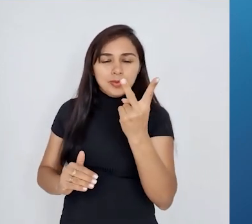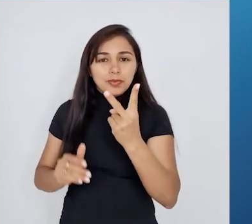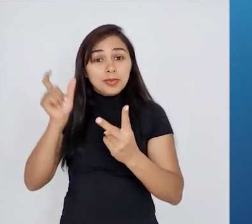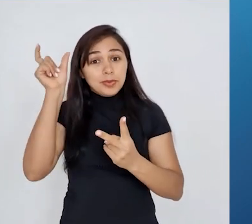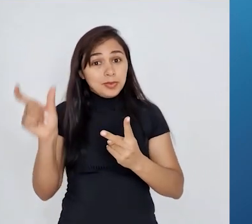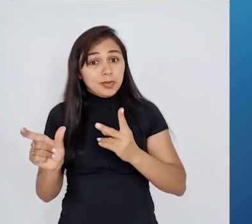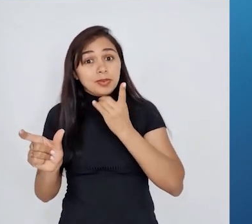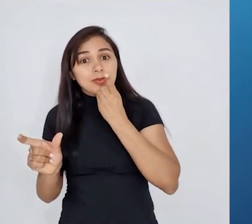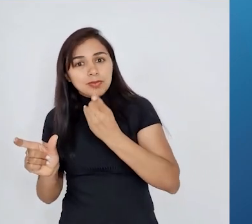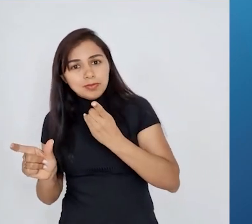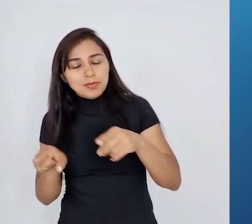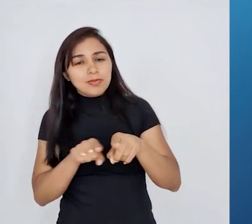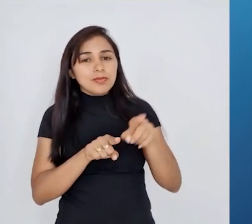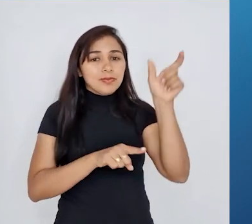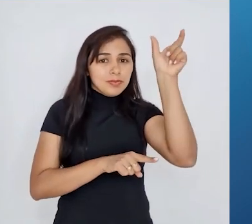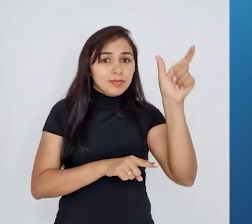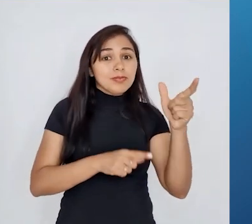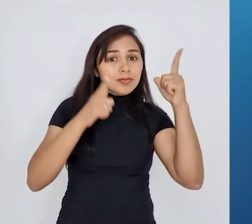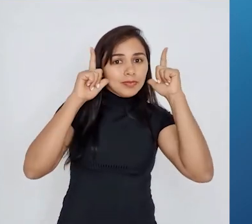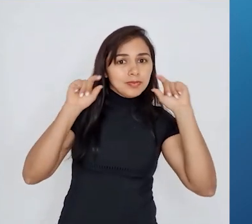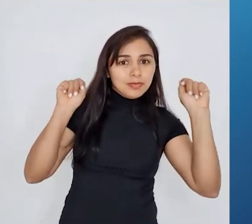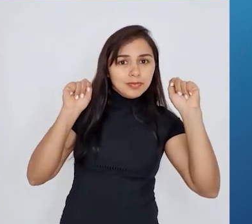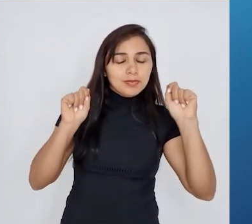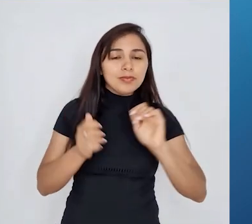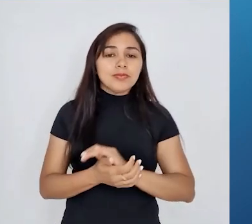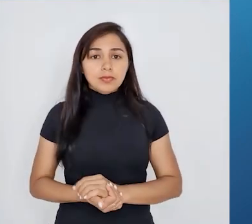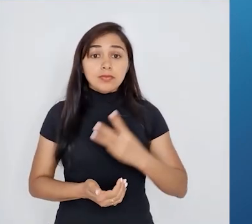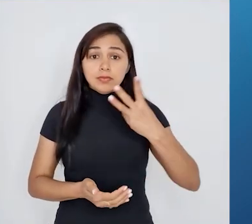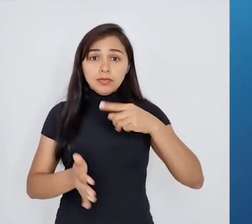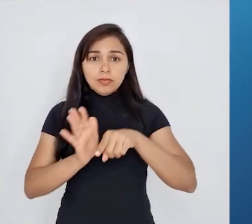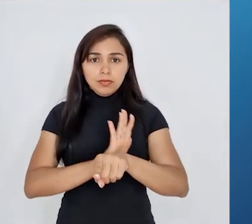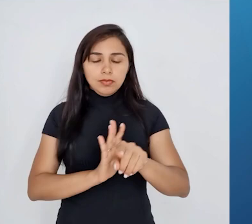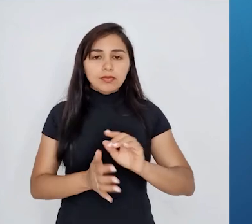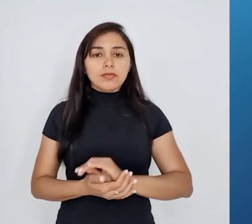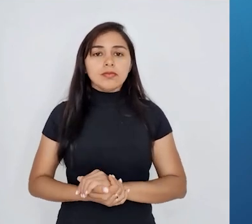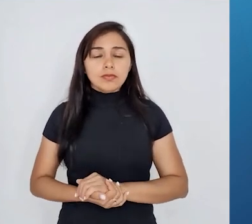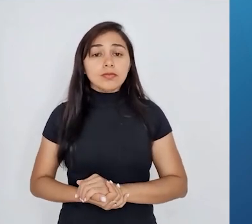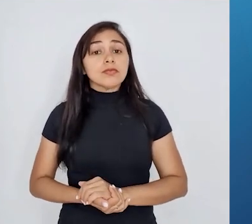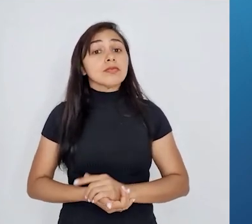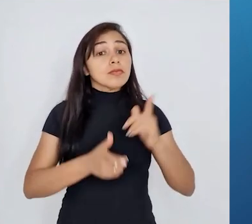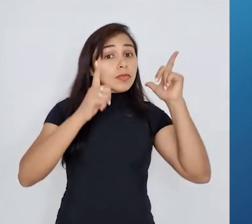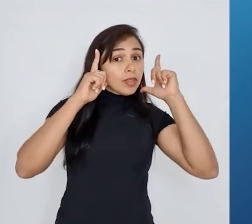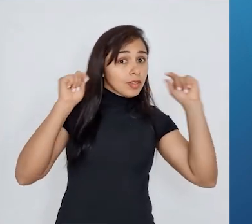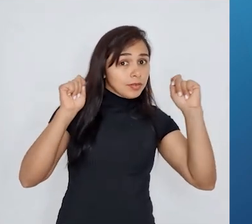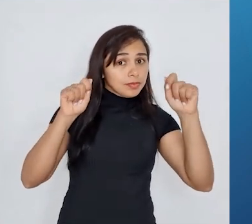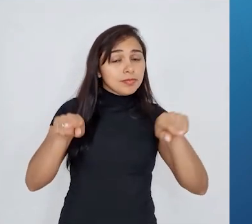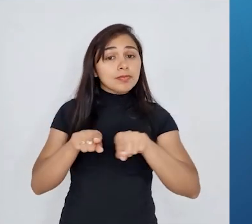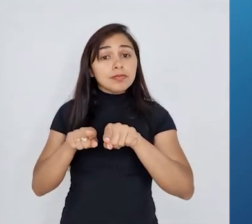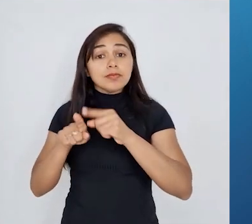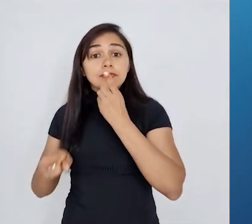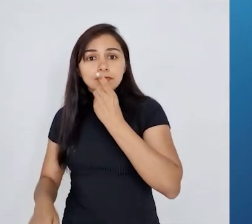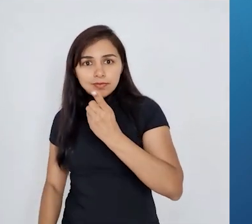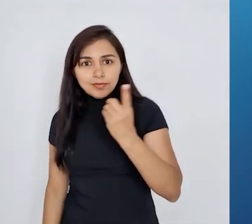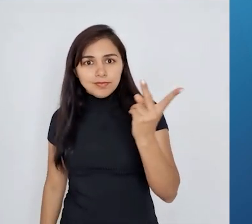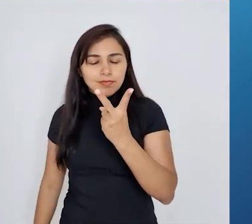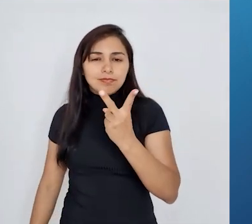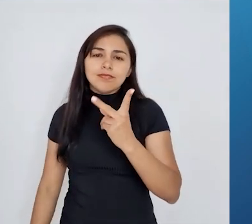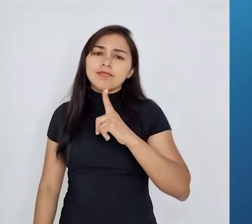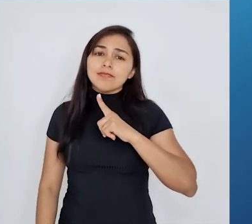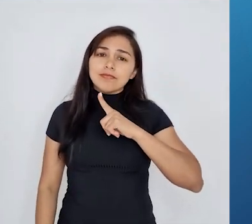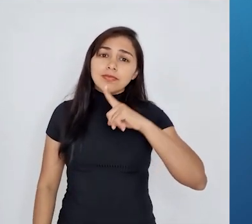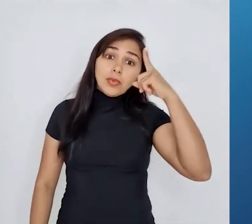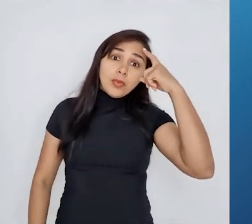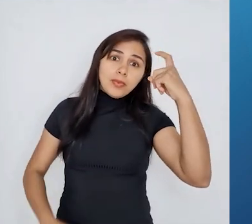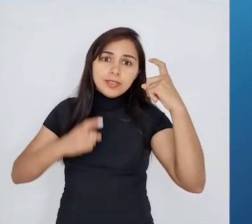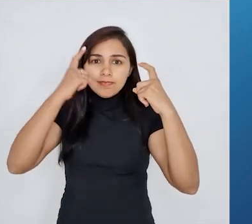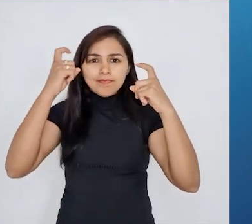de Lamarck. Terceira questão. Lamarck e Darwin, apesar das diferenças em suas teorias, concordavam